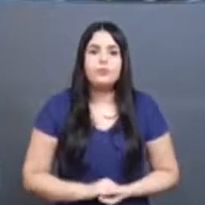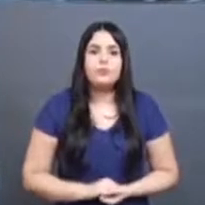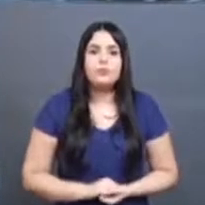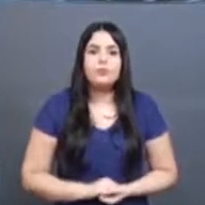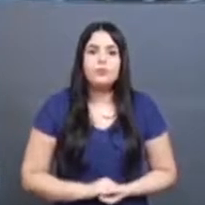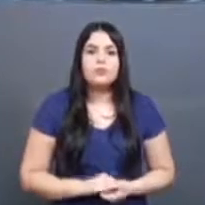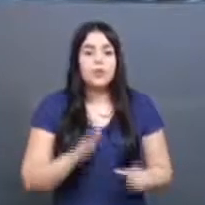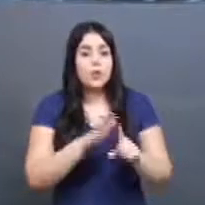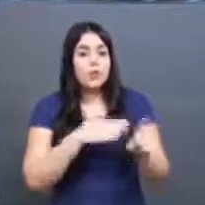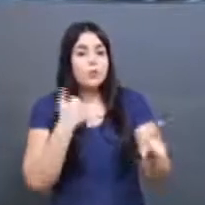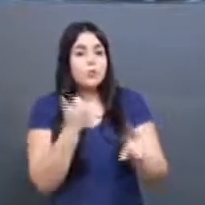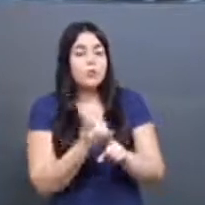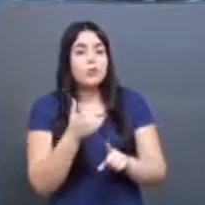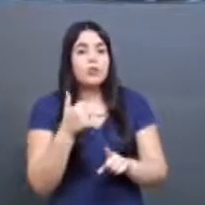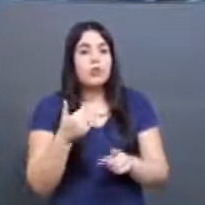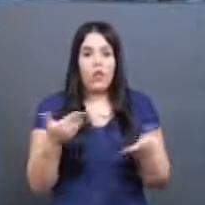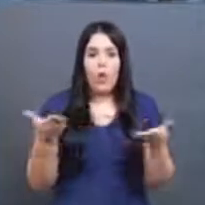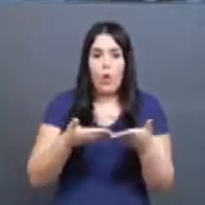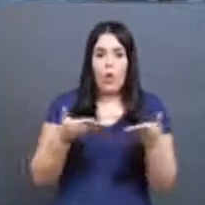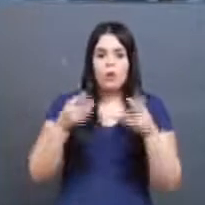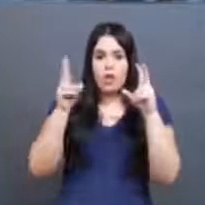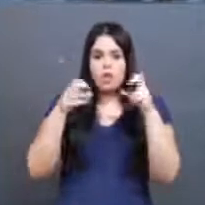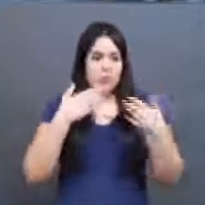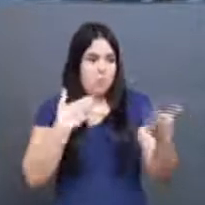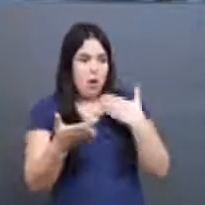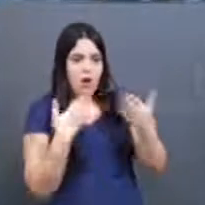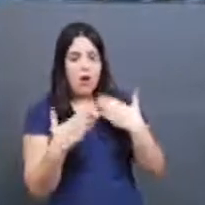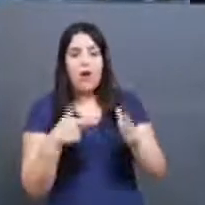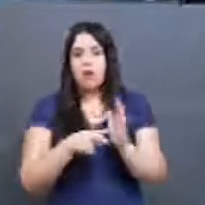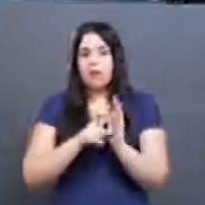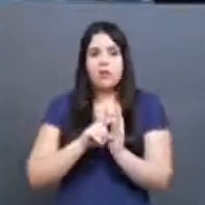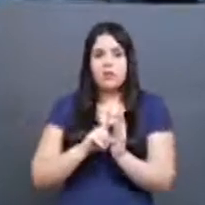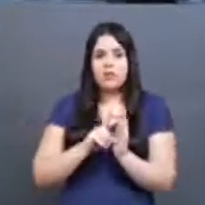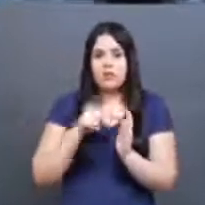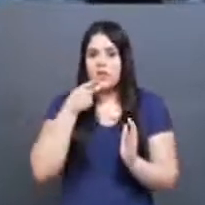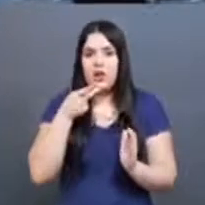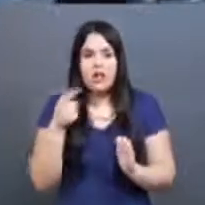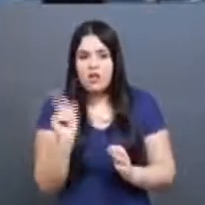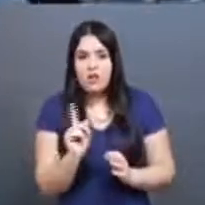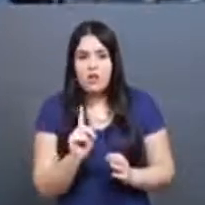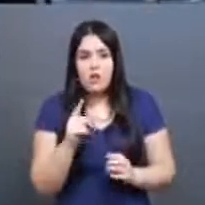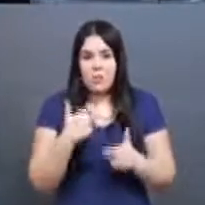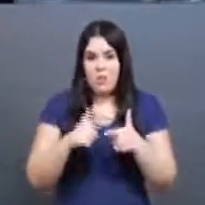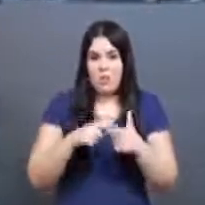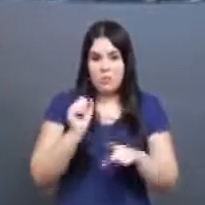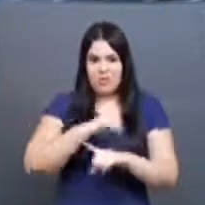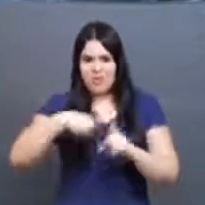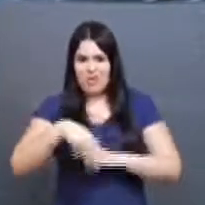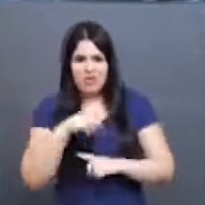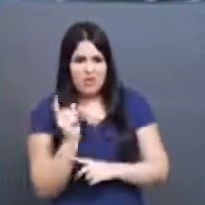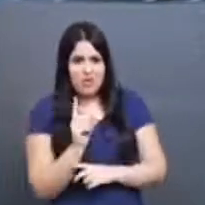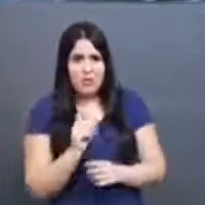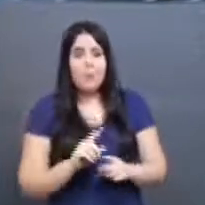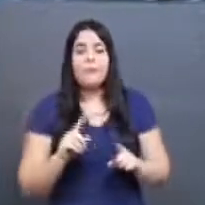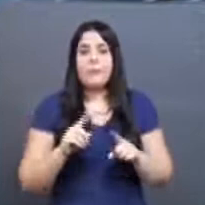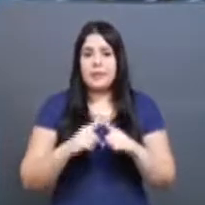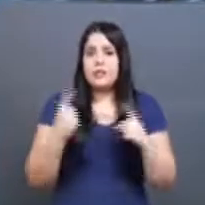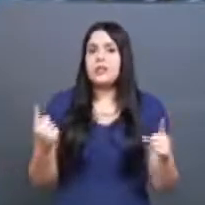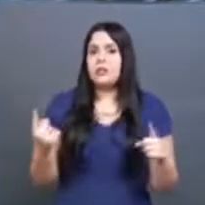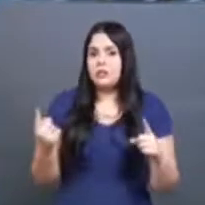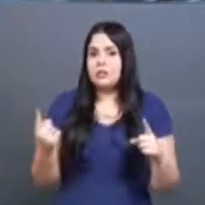O bullying hoje é um assunto muito debatido. Antes ele não era debatido, ele não era uma problemática social. Apesar de ele fazer parte